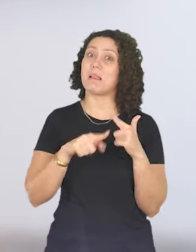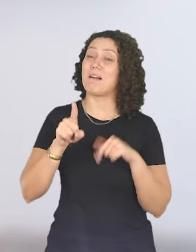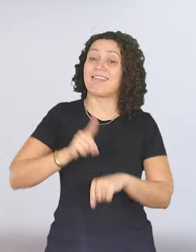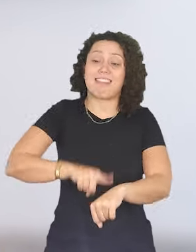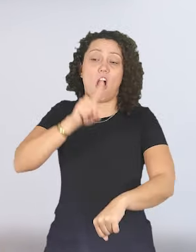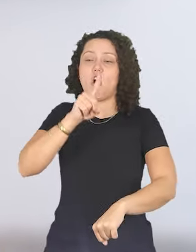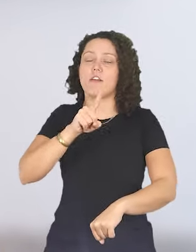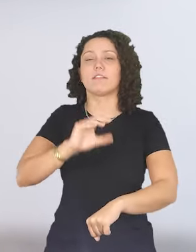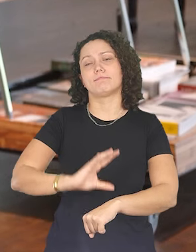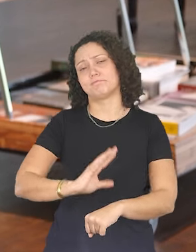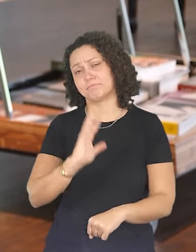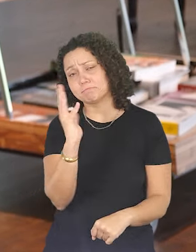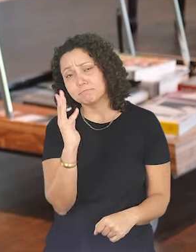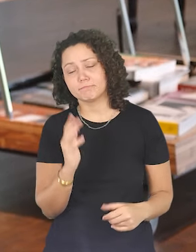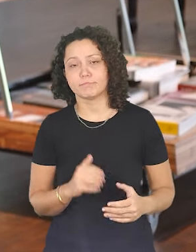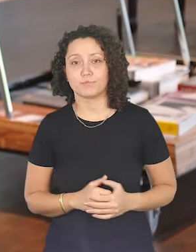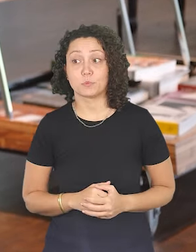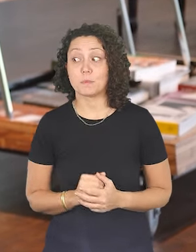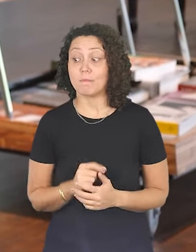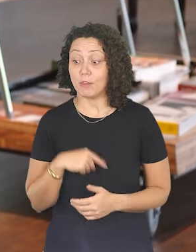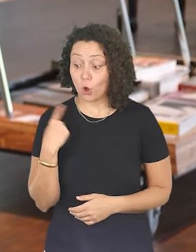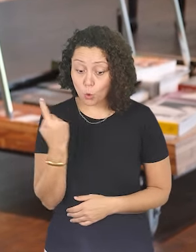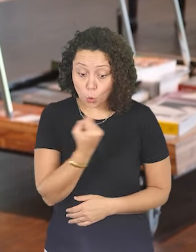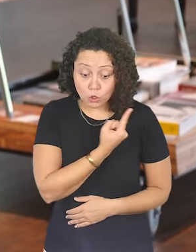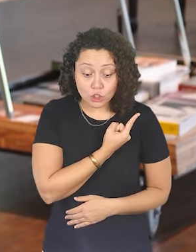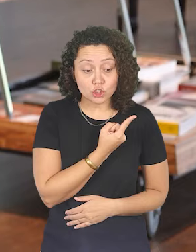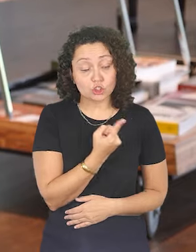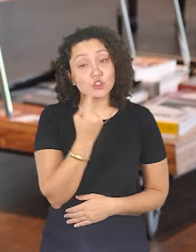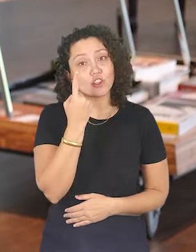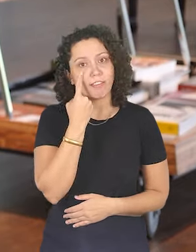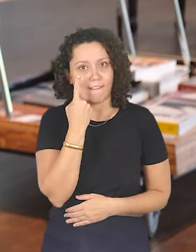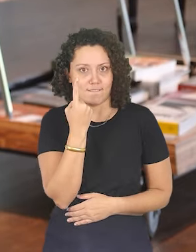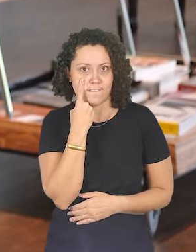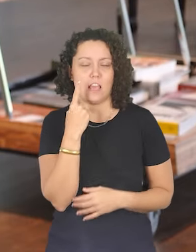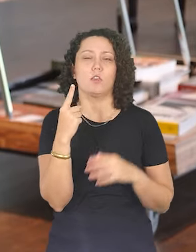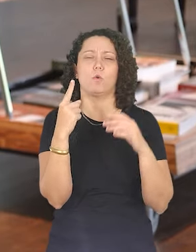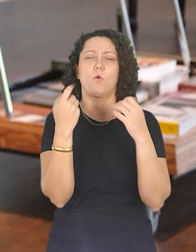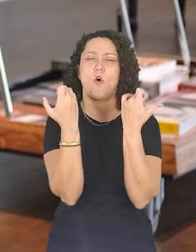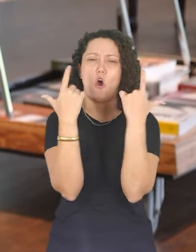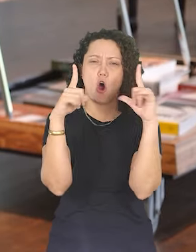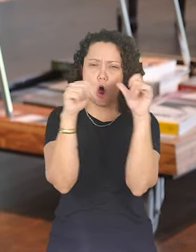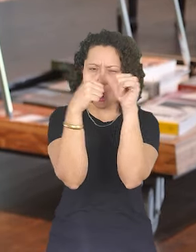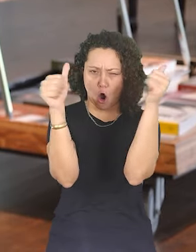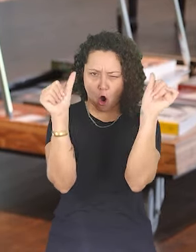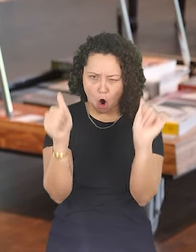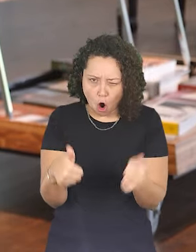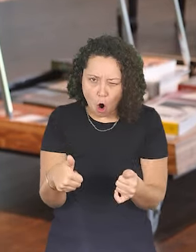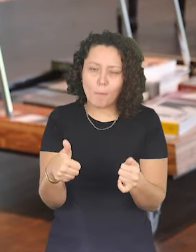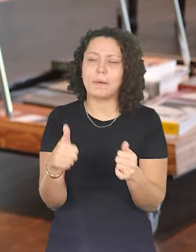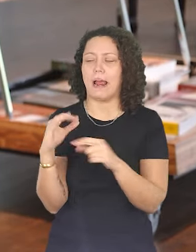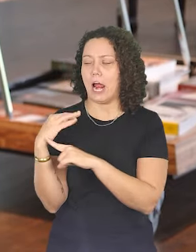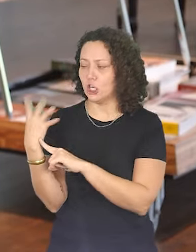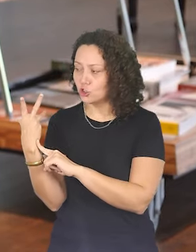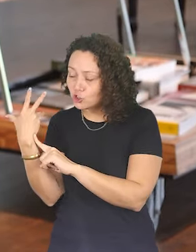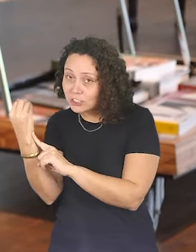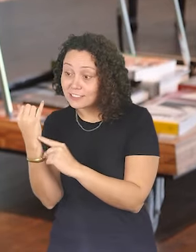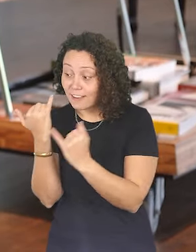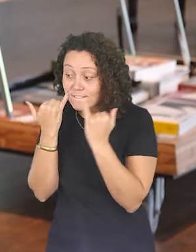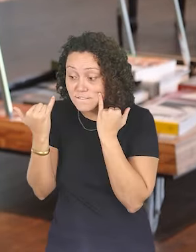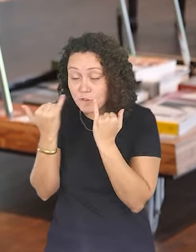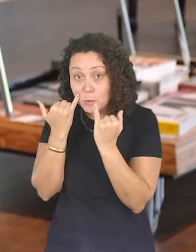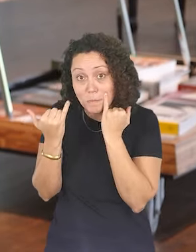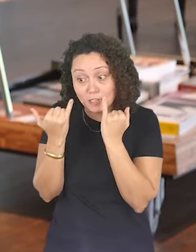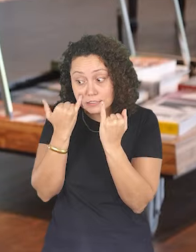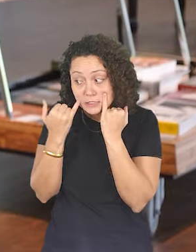acontece. Quando a gente está cuidando dos dados, das obras, dos artistas, então, você tem também